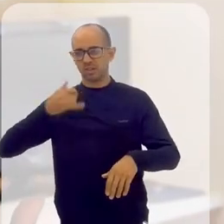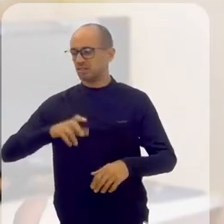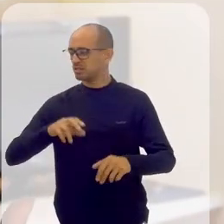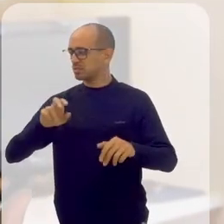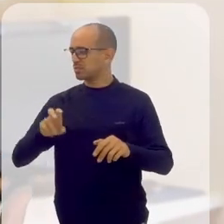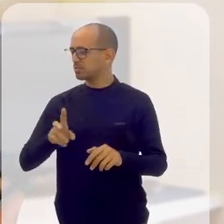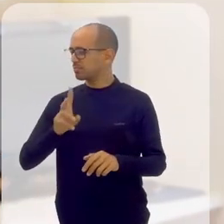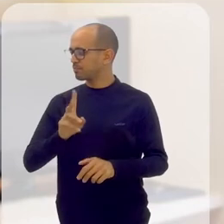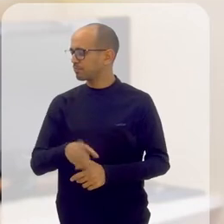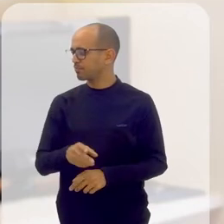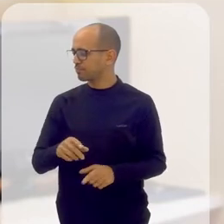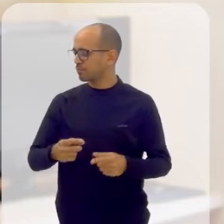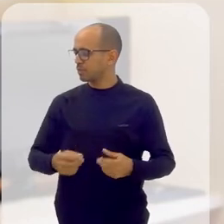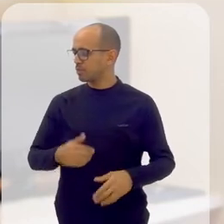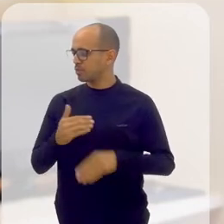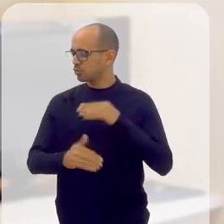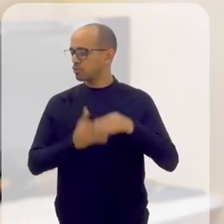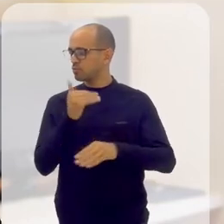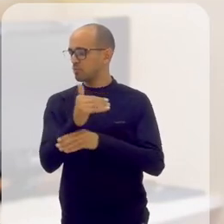idade,